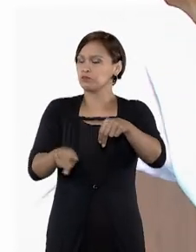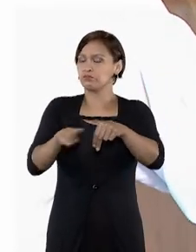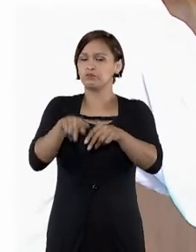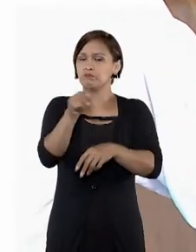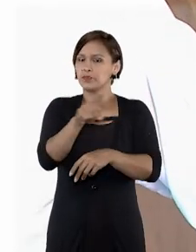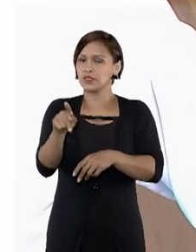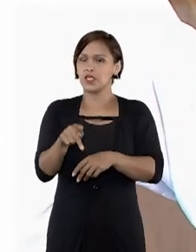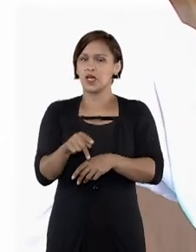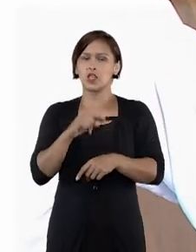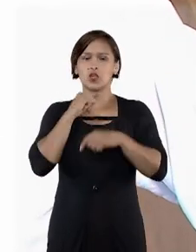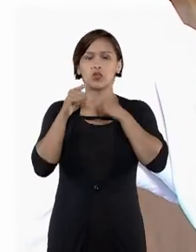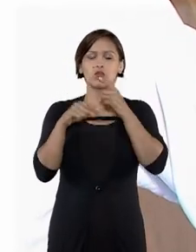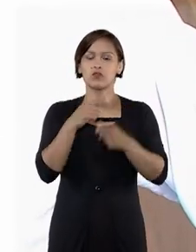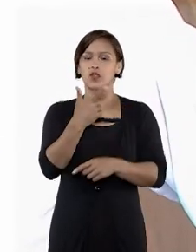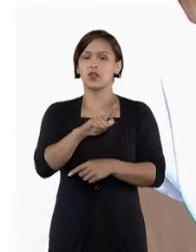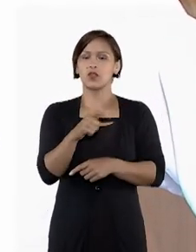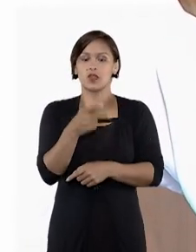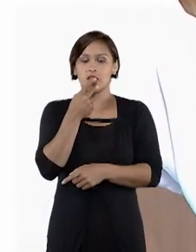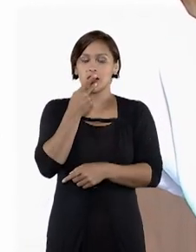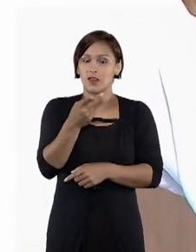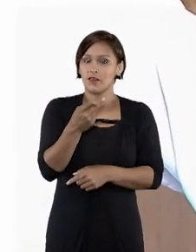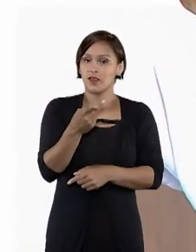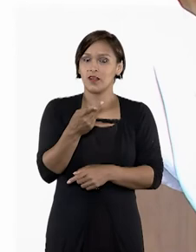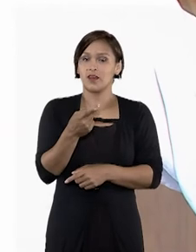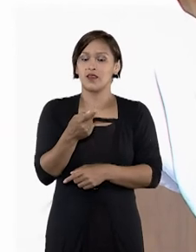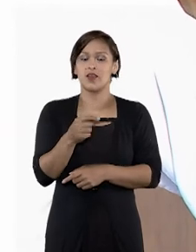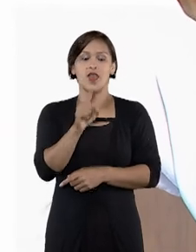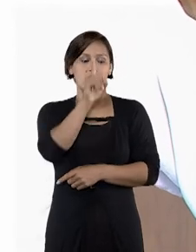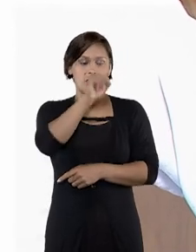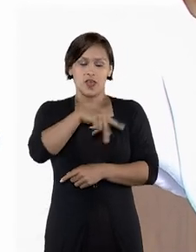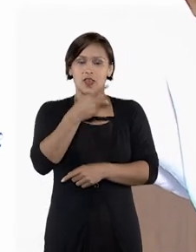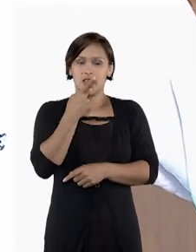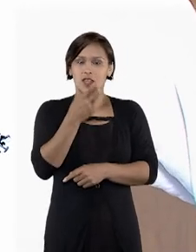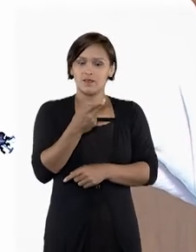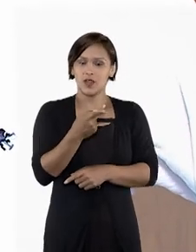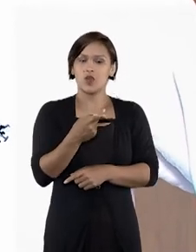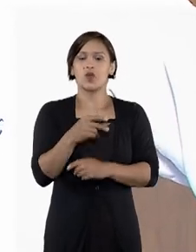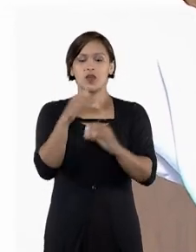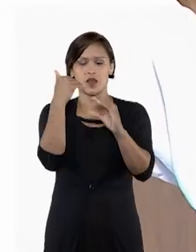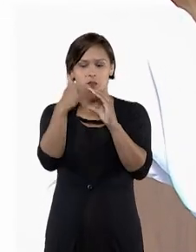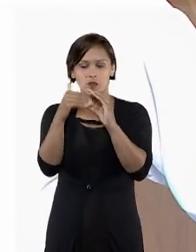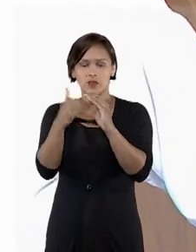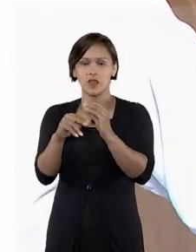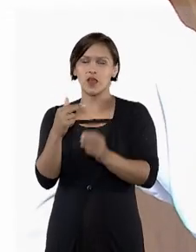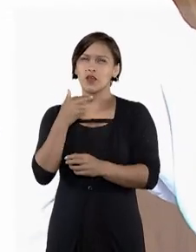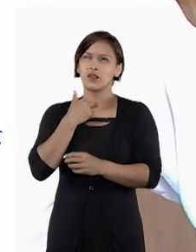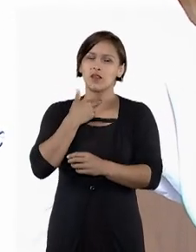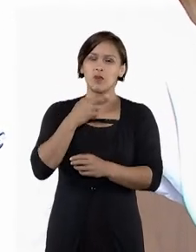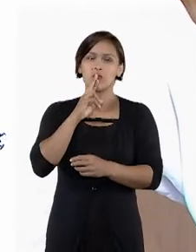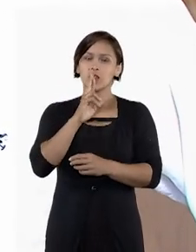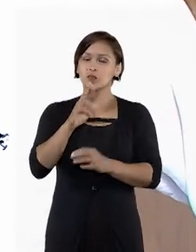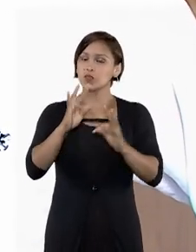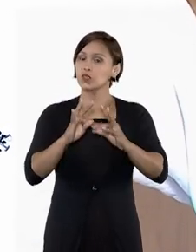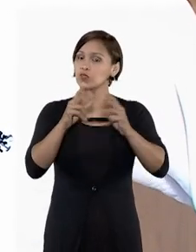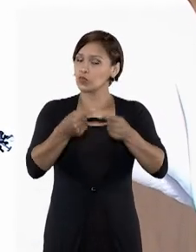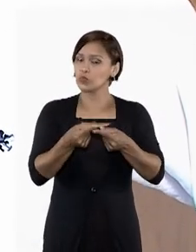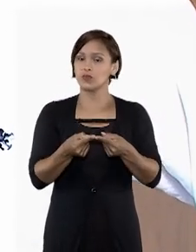tem dúvida do que ele fala. E ele me disse que a providência não pode resolver,